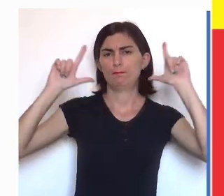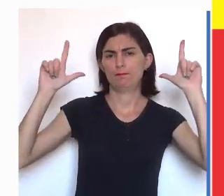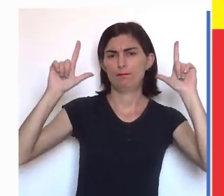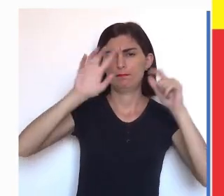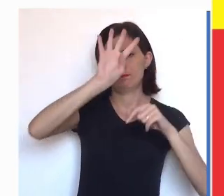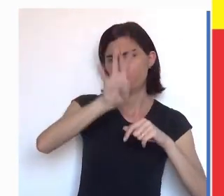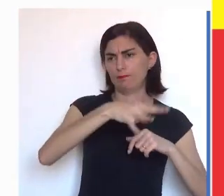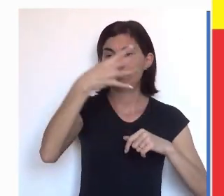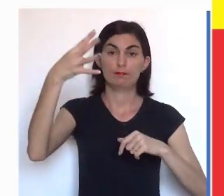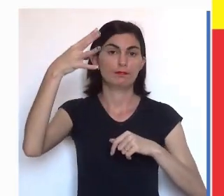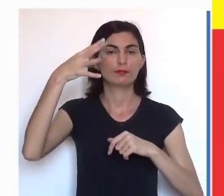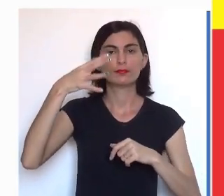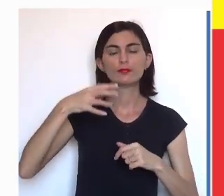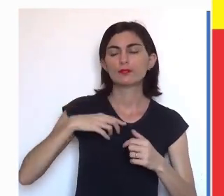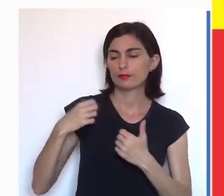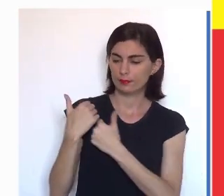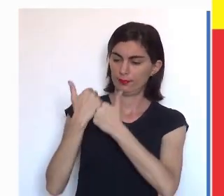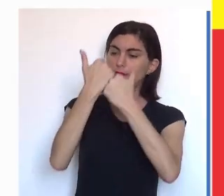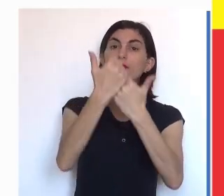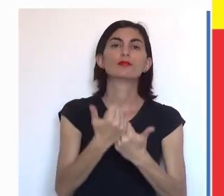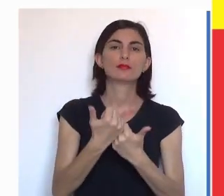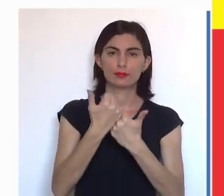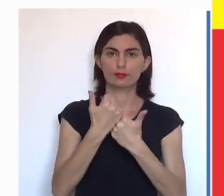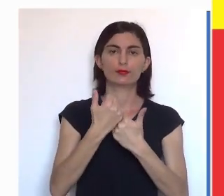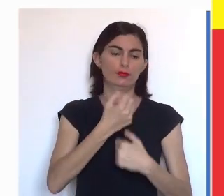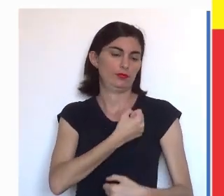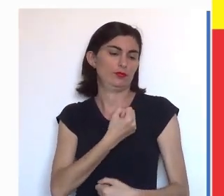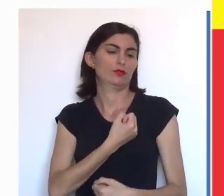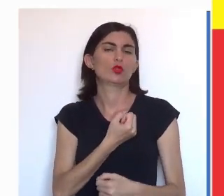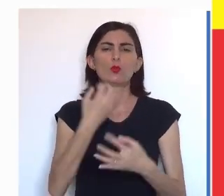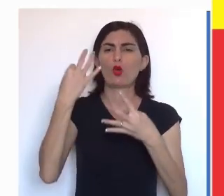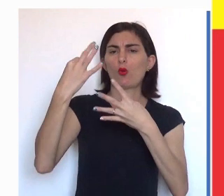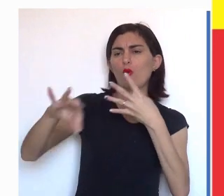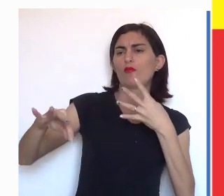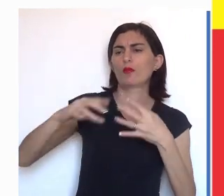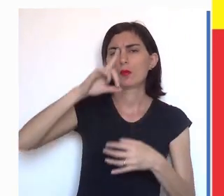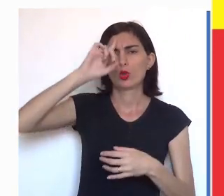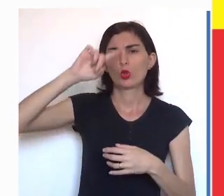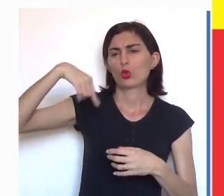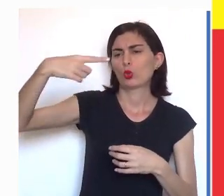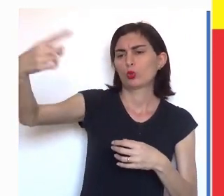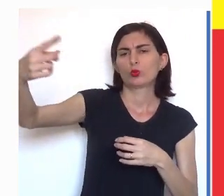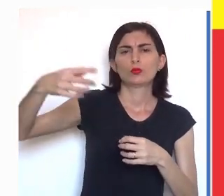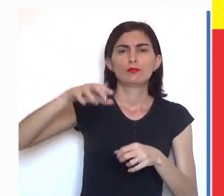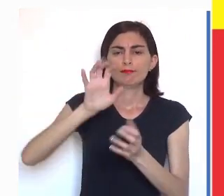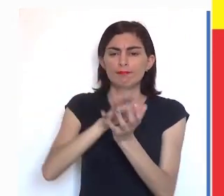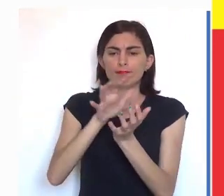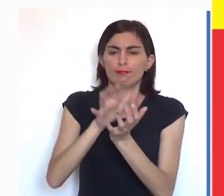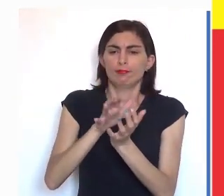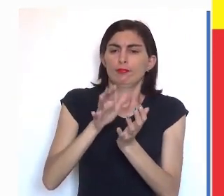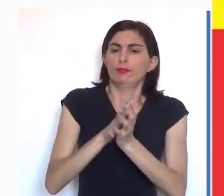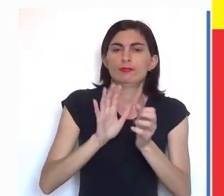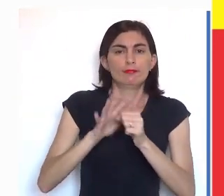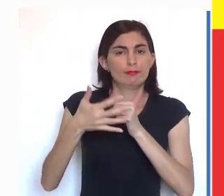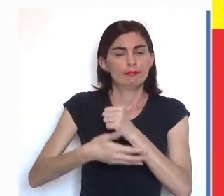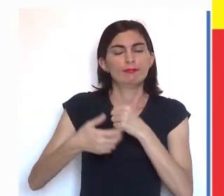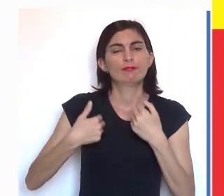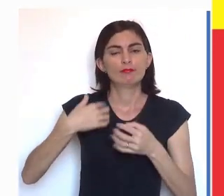de vocês, este gráfico, onde representa o número de casos confirmados por dia em Pernambuco.